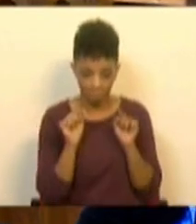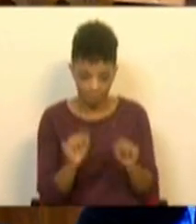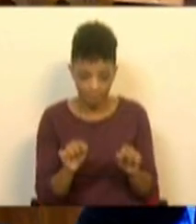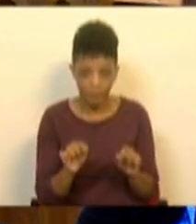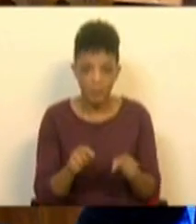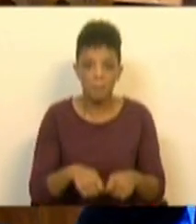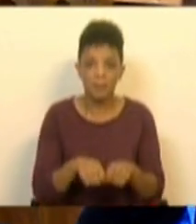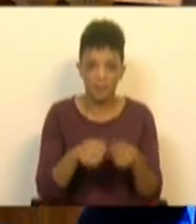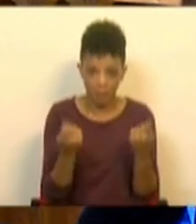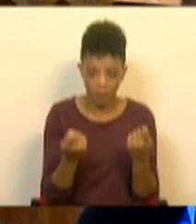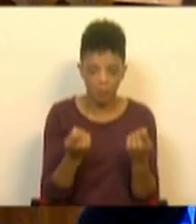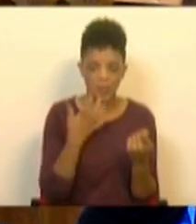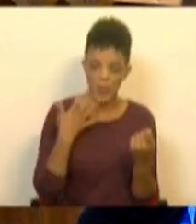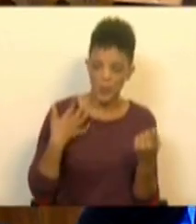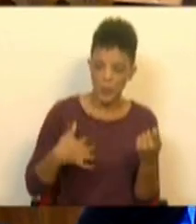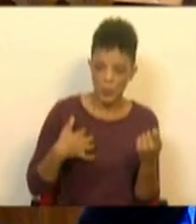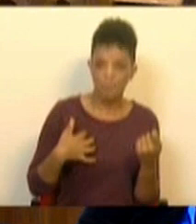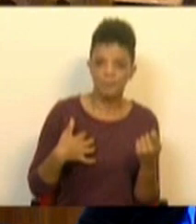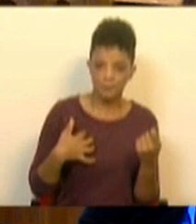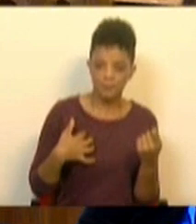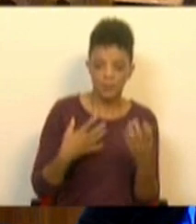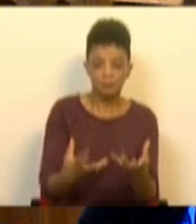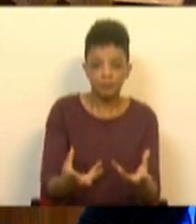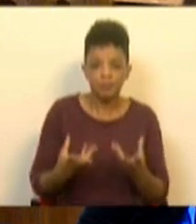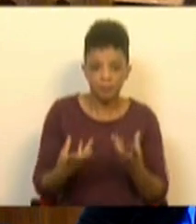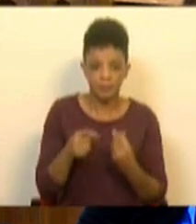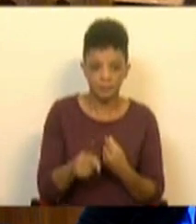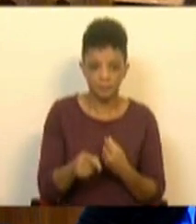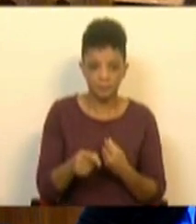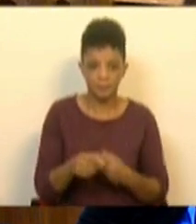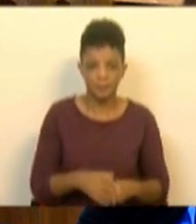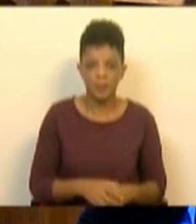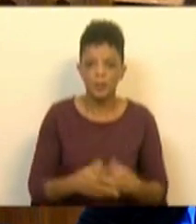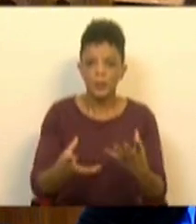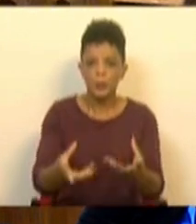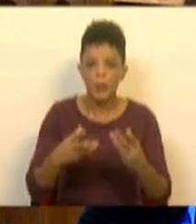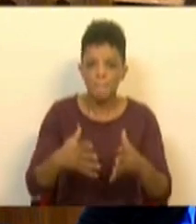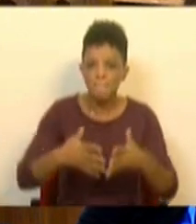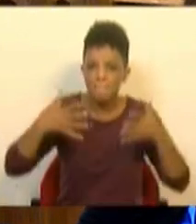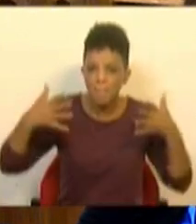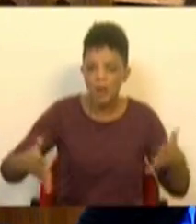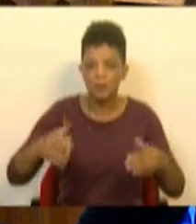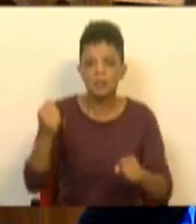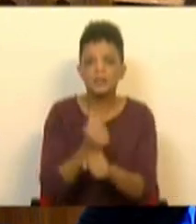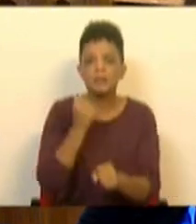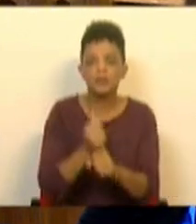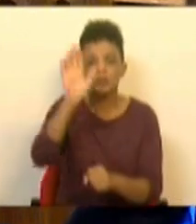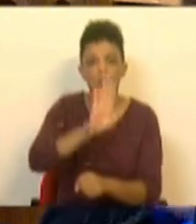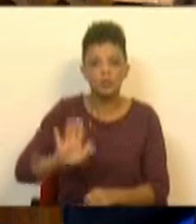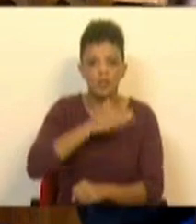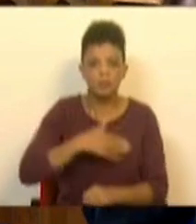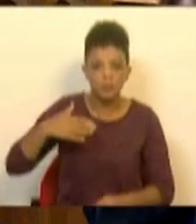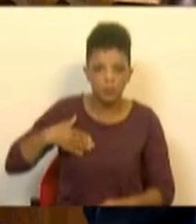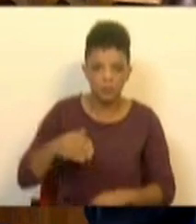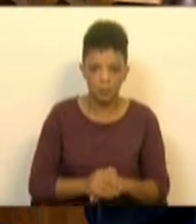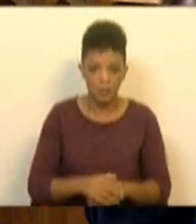Este partido orgulha-se. Neste orçamento, o maior orçamento de sempre do Serviço Nacional de Saúde.